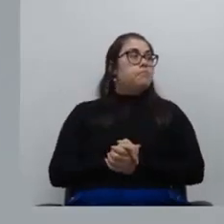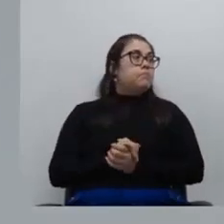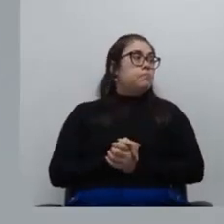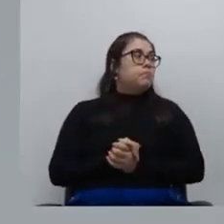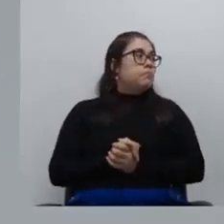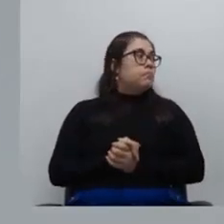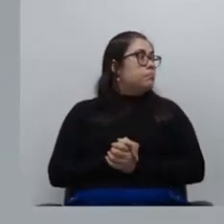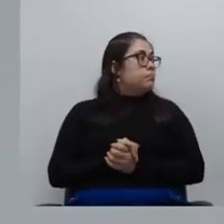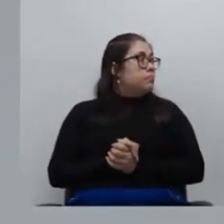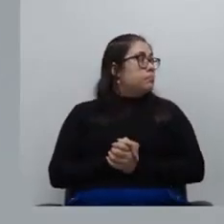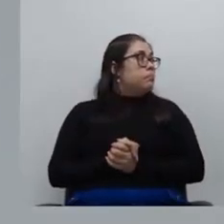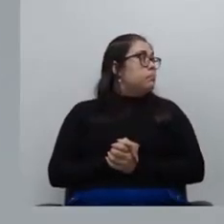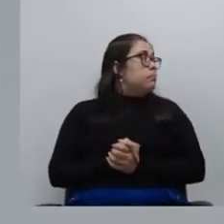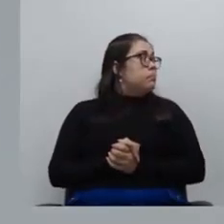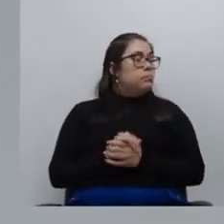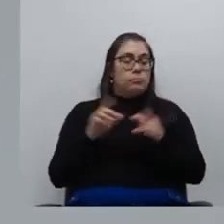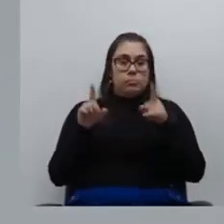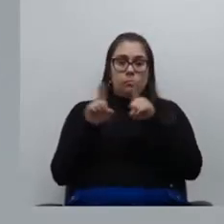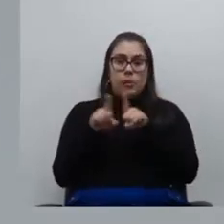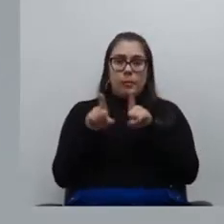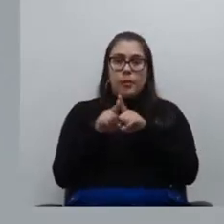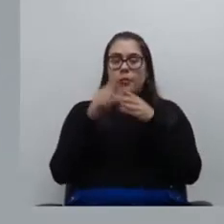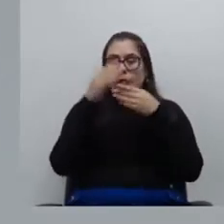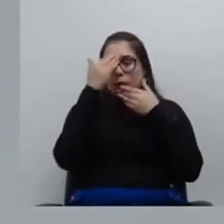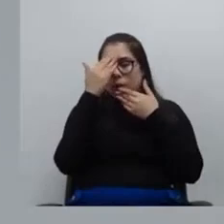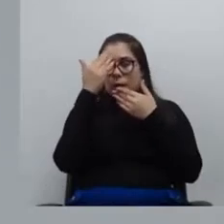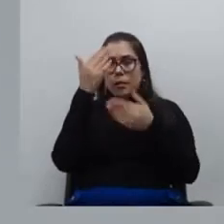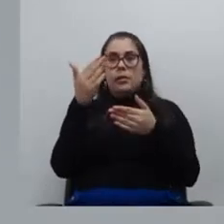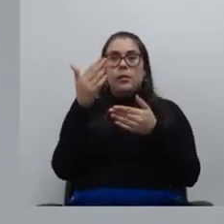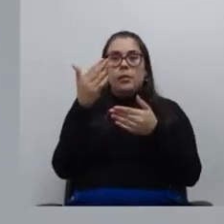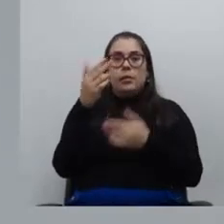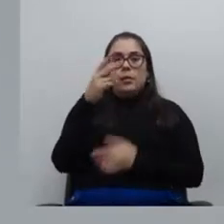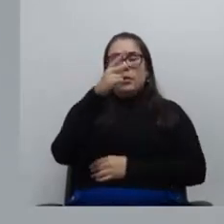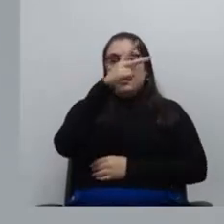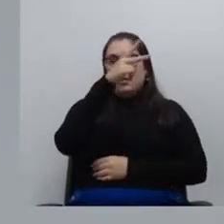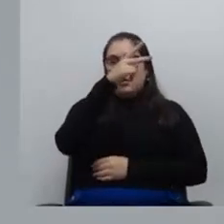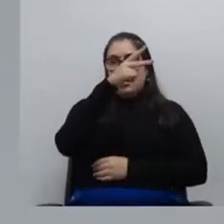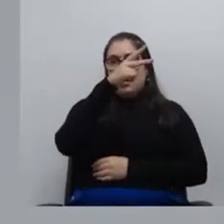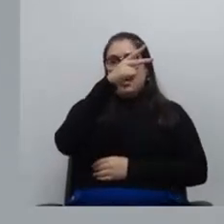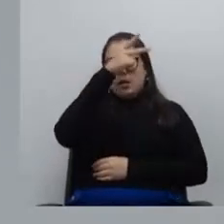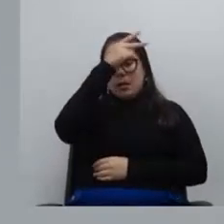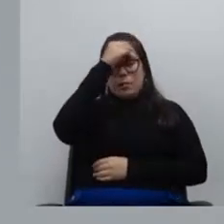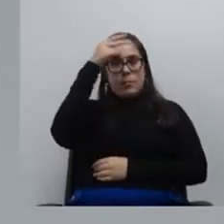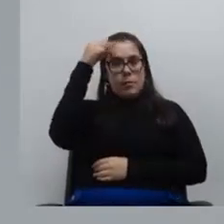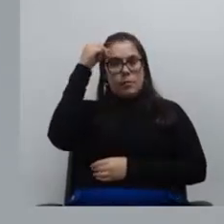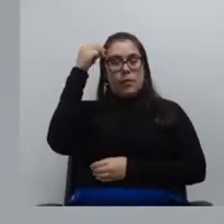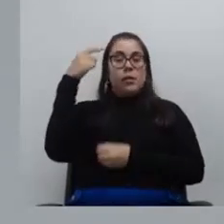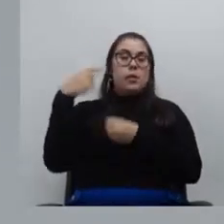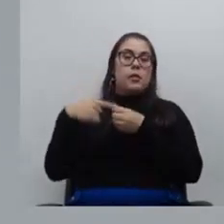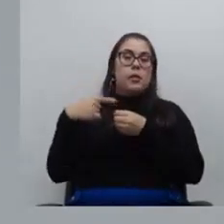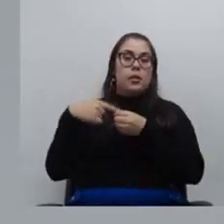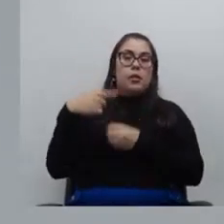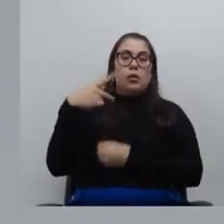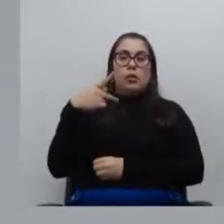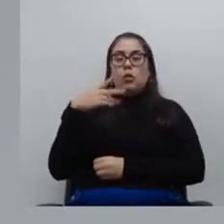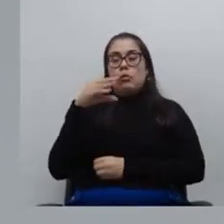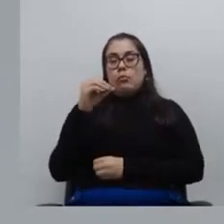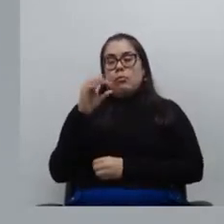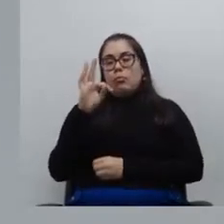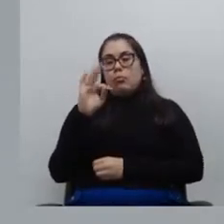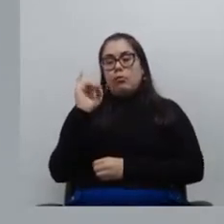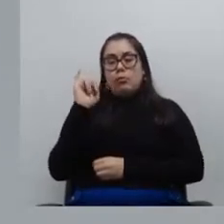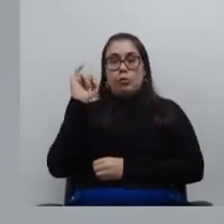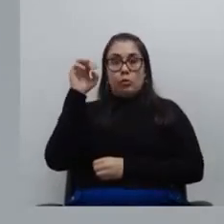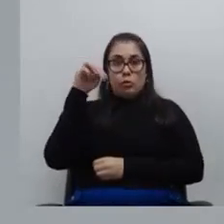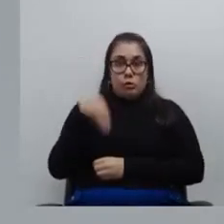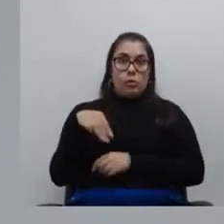Vou também agradecer a vinda aqui da prefeita de Potim, pessoalmente veio aqui, então é importante a